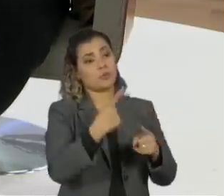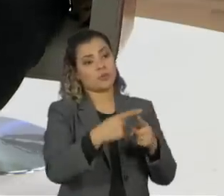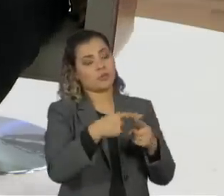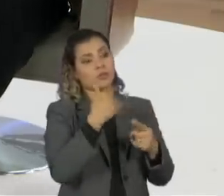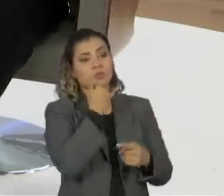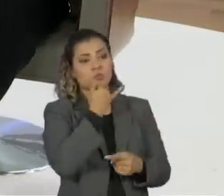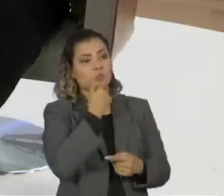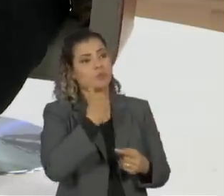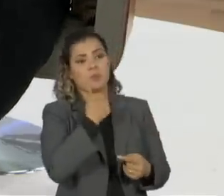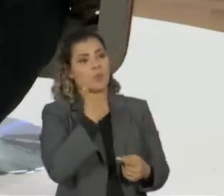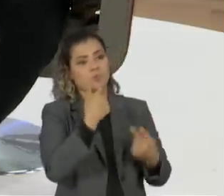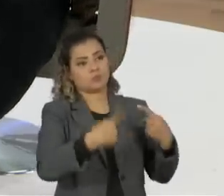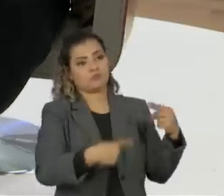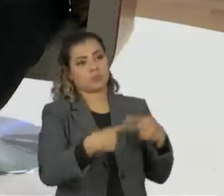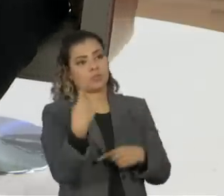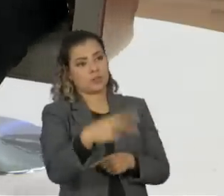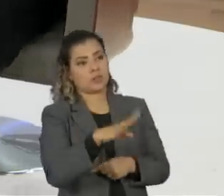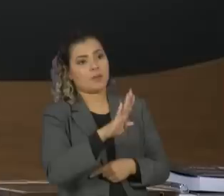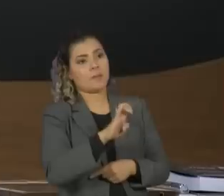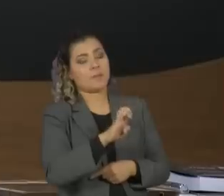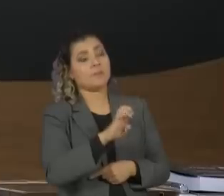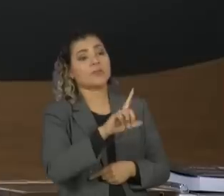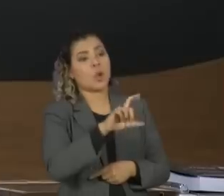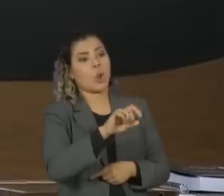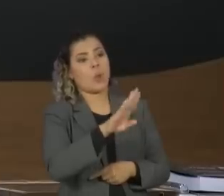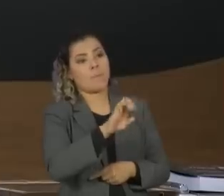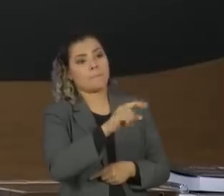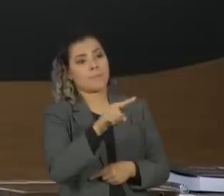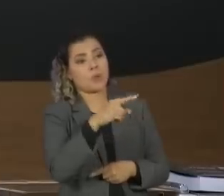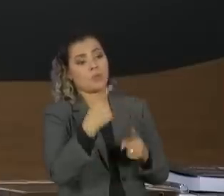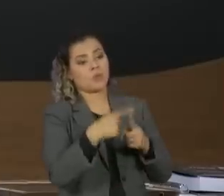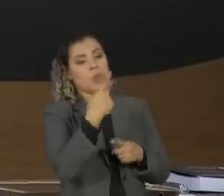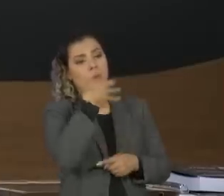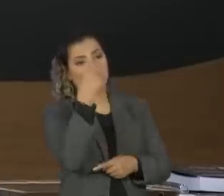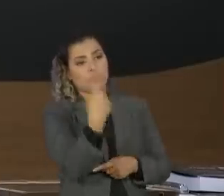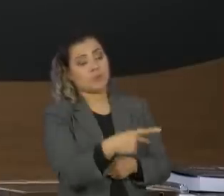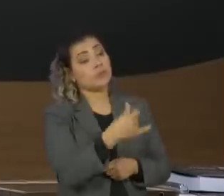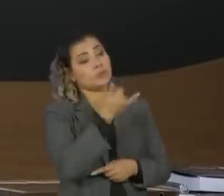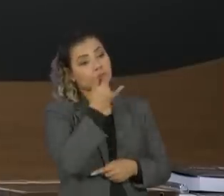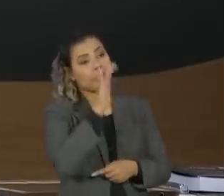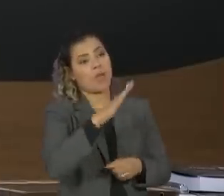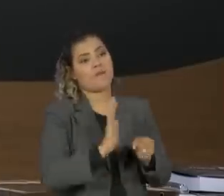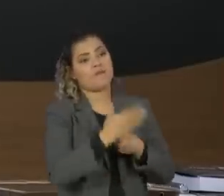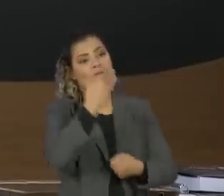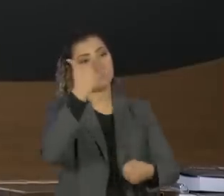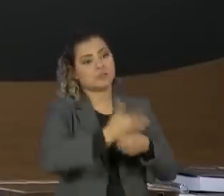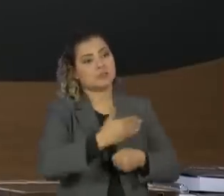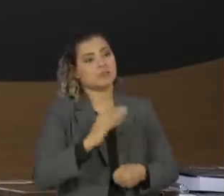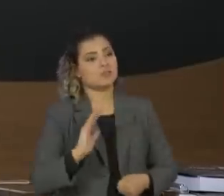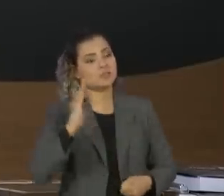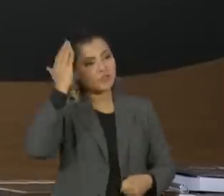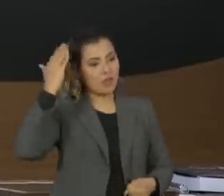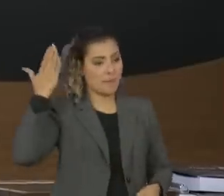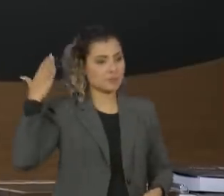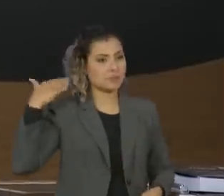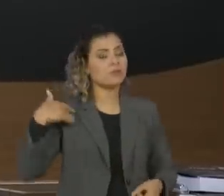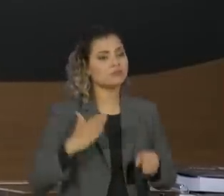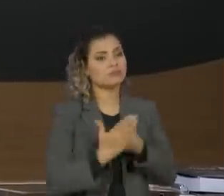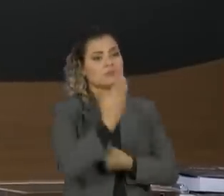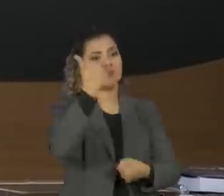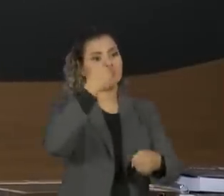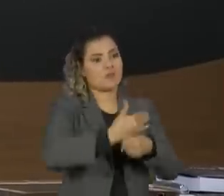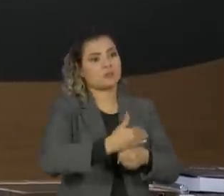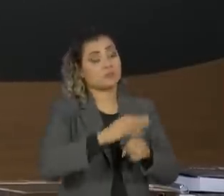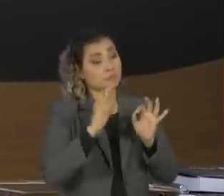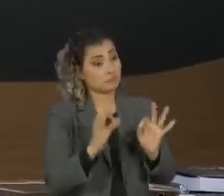deve debater com você, justamente por você ter tido posições que ele classifica como fascistas no passado. Lá no início, quando a